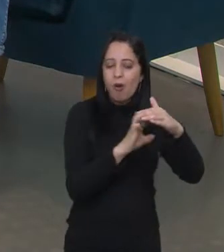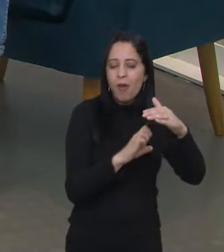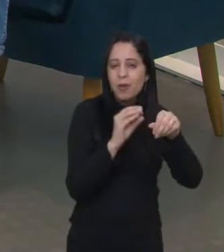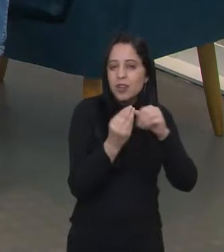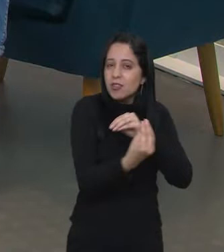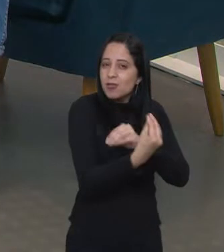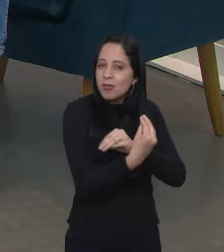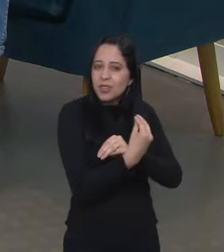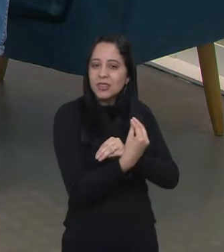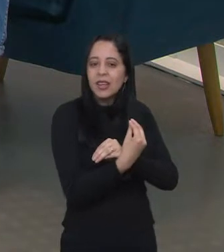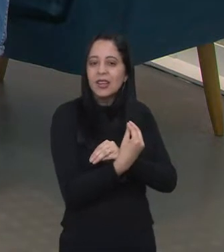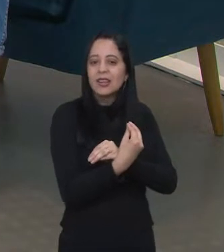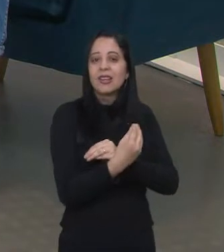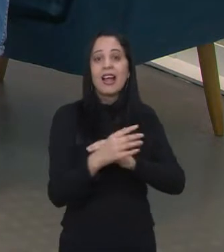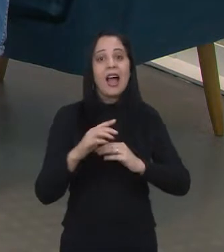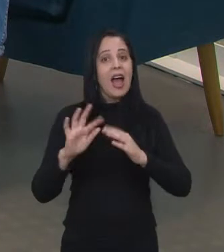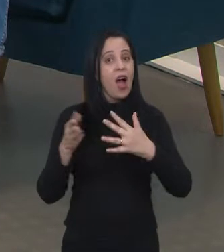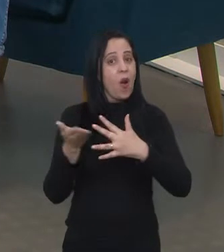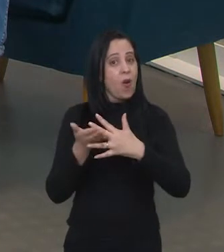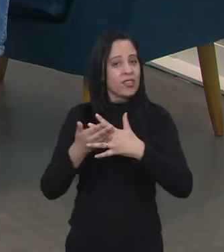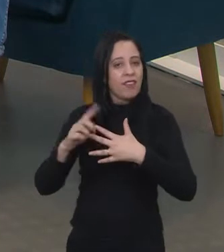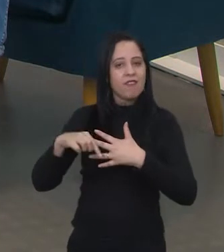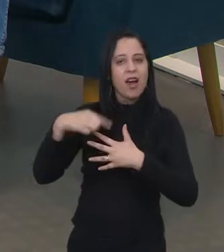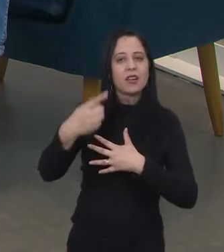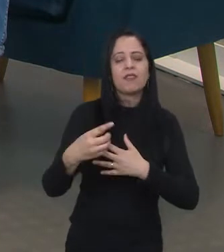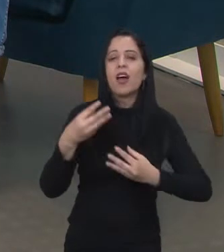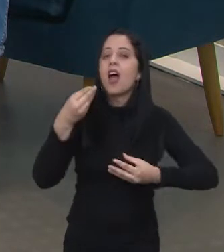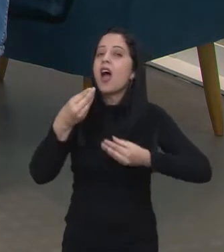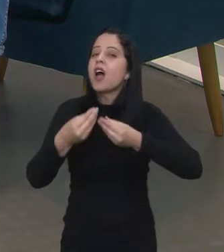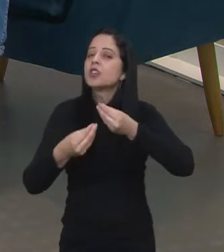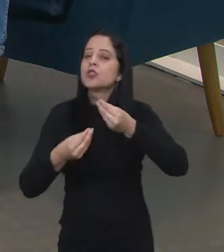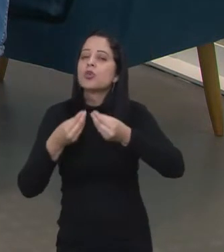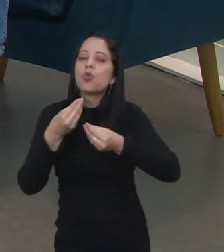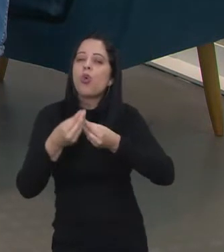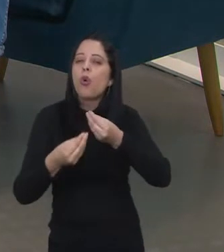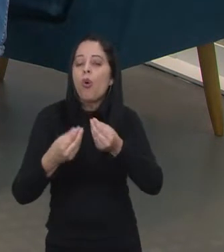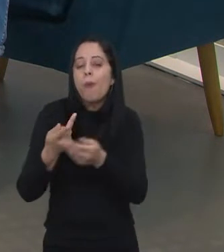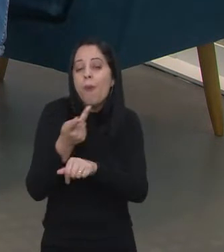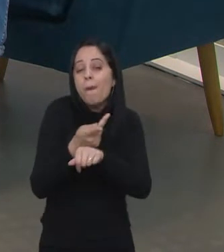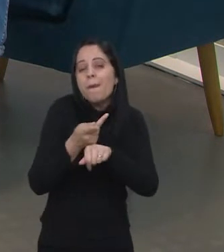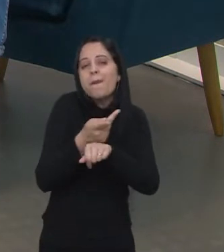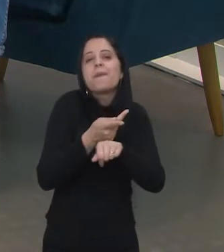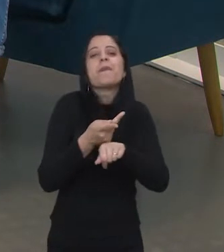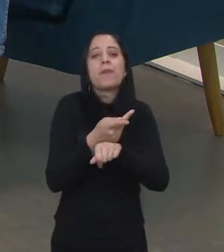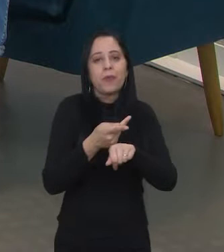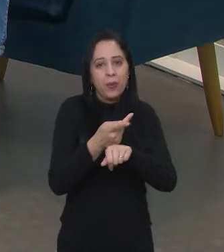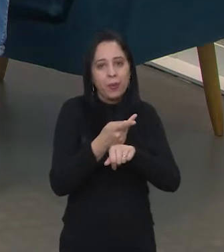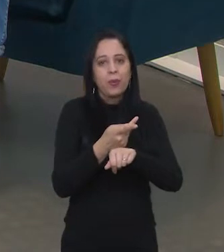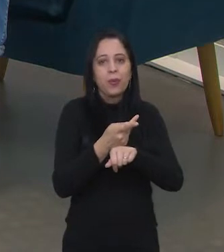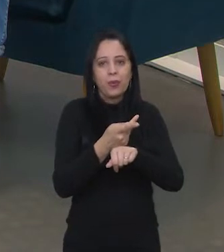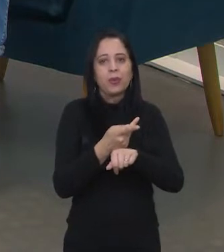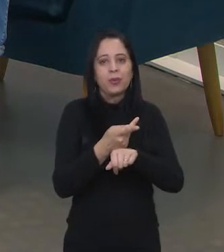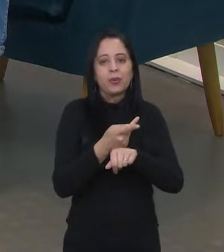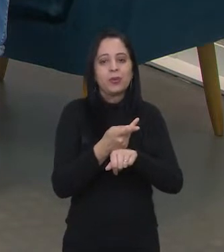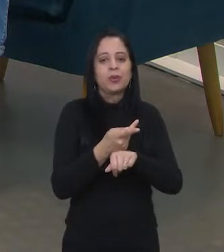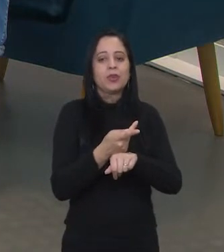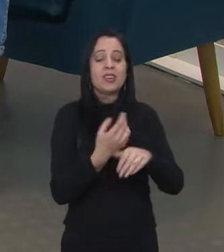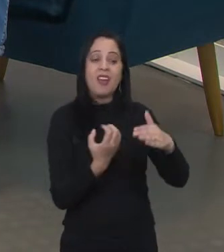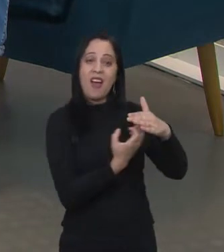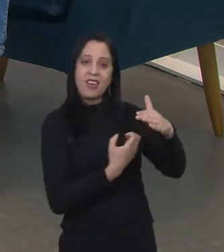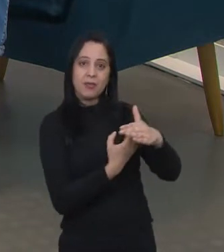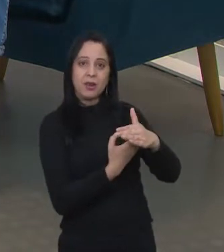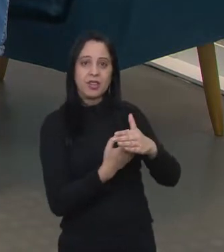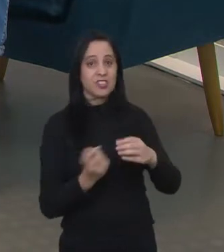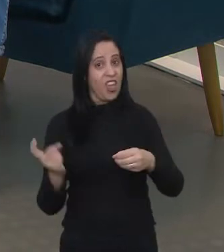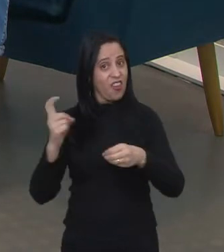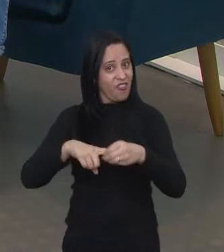embarcar rumo a caminhos que levam a pessoas a que procurar este modelo de empresa, de negócio, e a gente